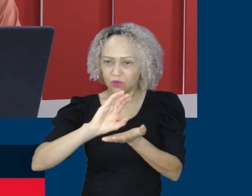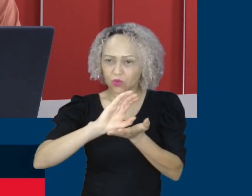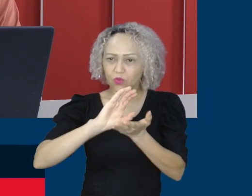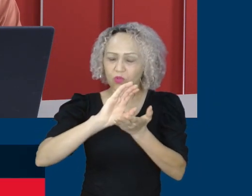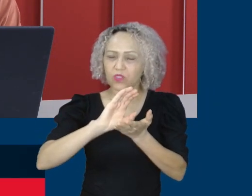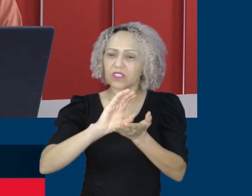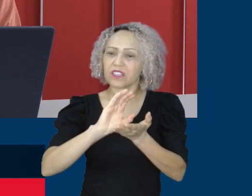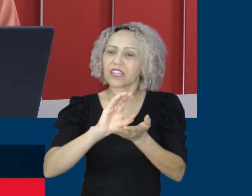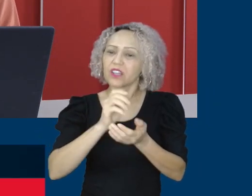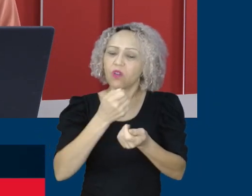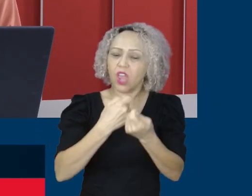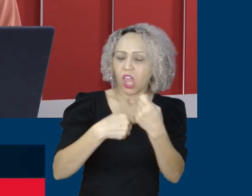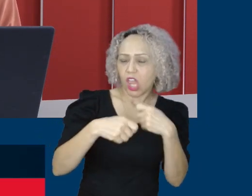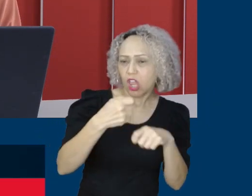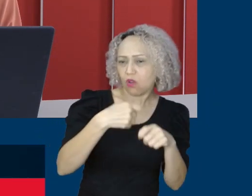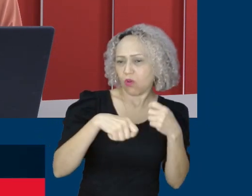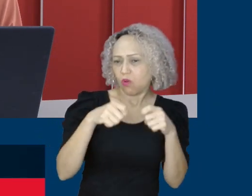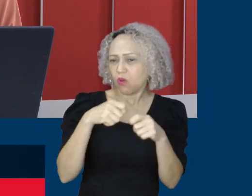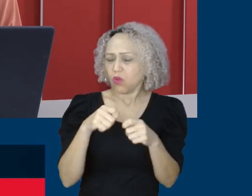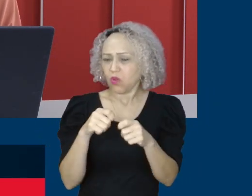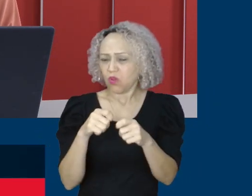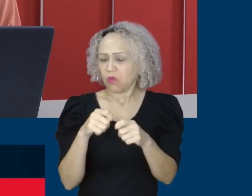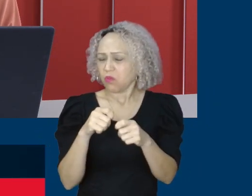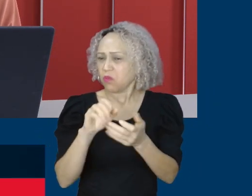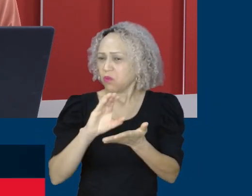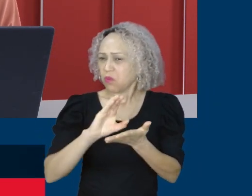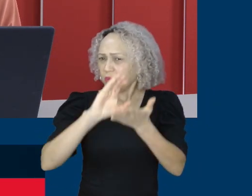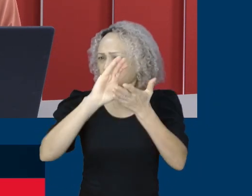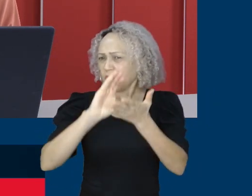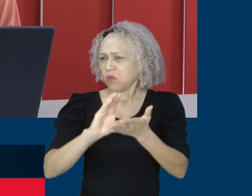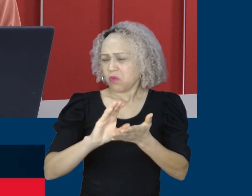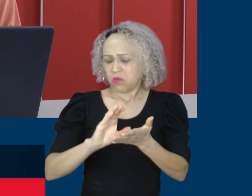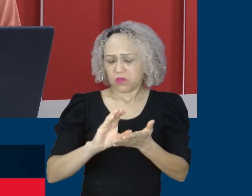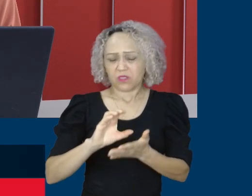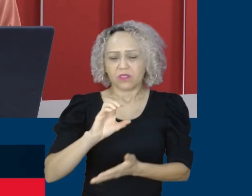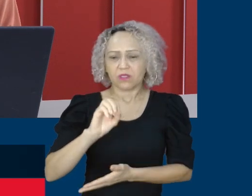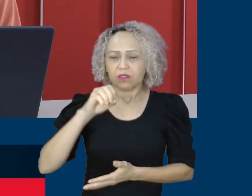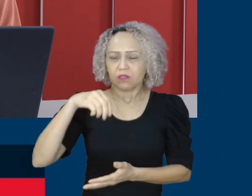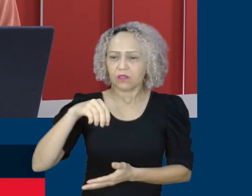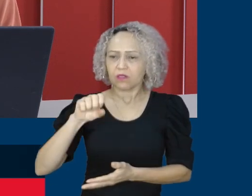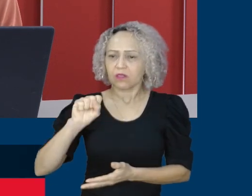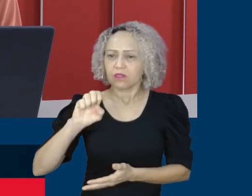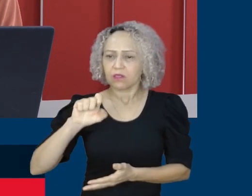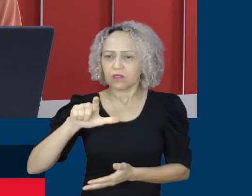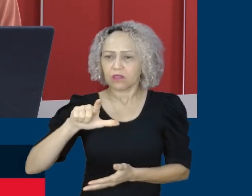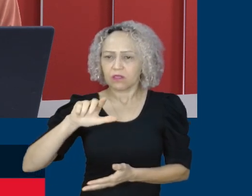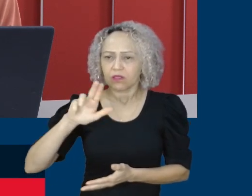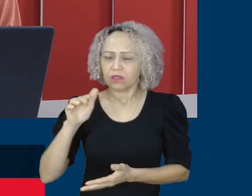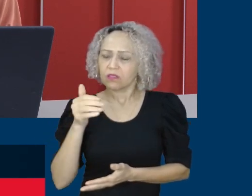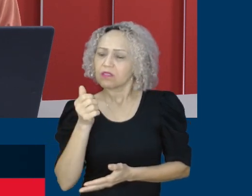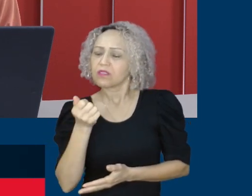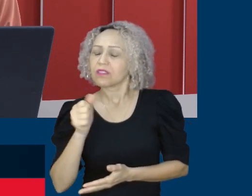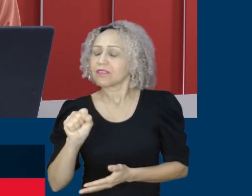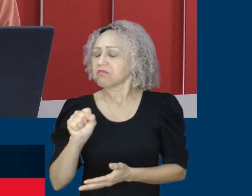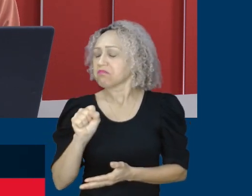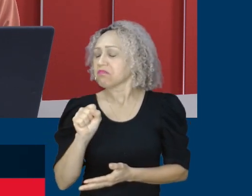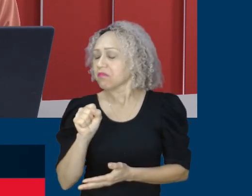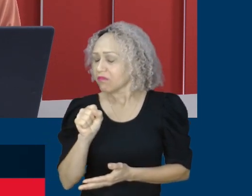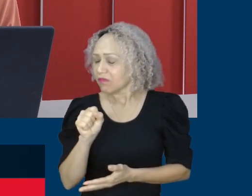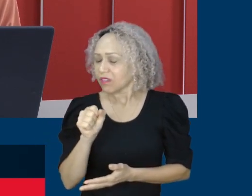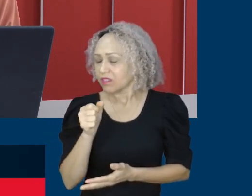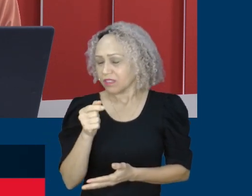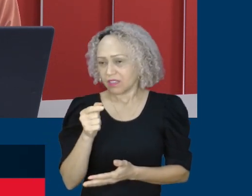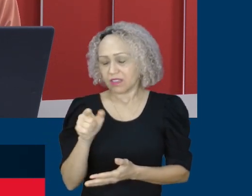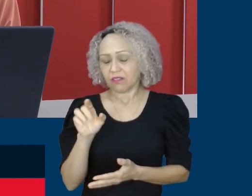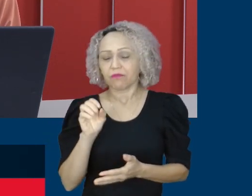Social Sustentável, o Conselhão, e que foi anunciado também que o governo vai apresentar uma proposta de política industrial com a previsão de 6 bilhões